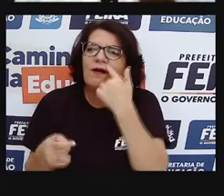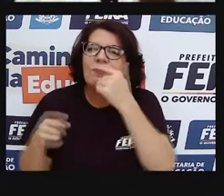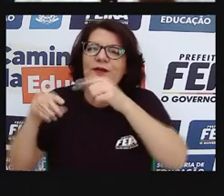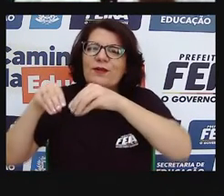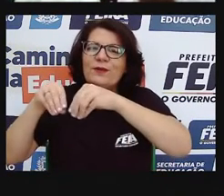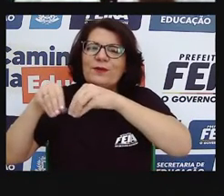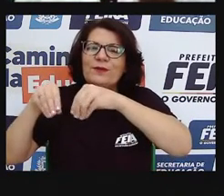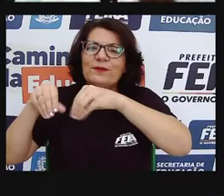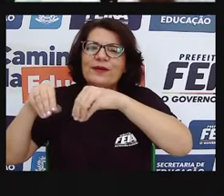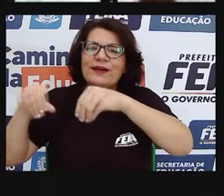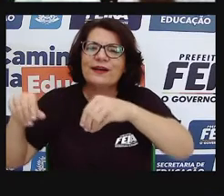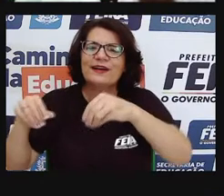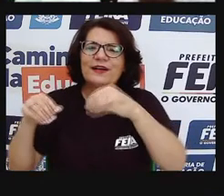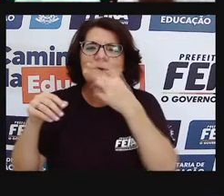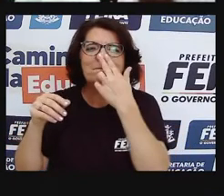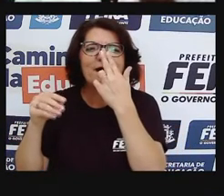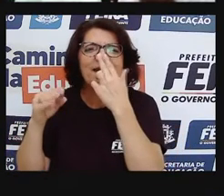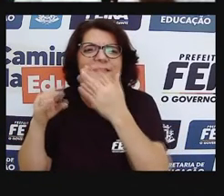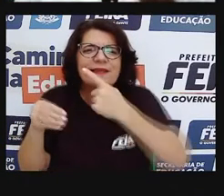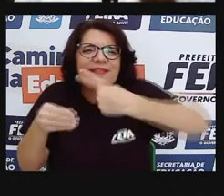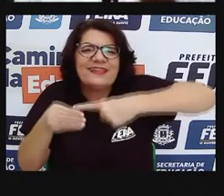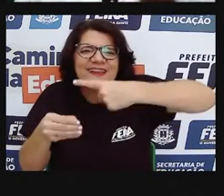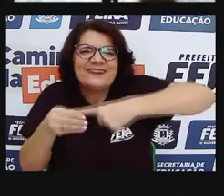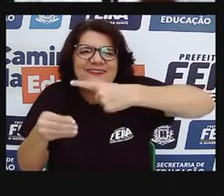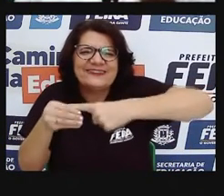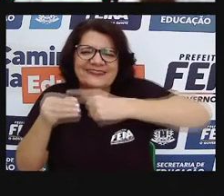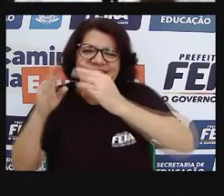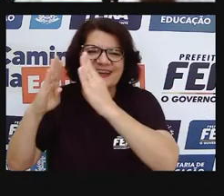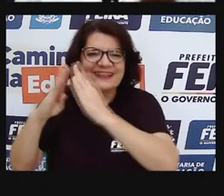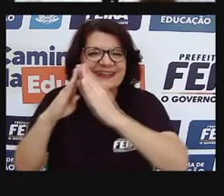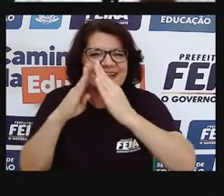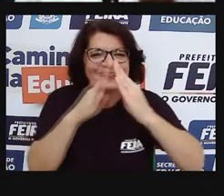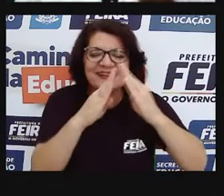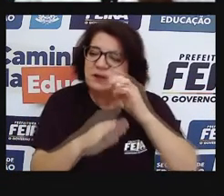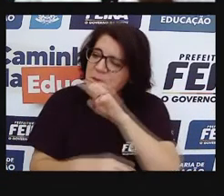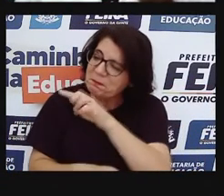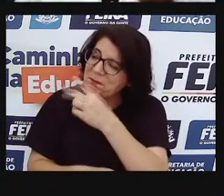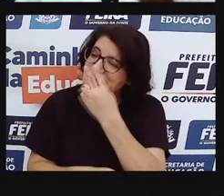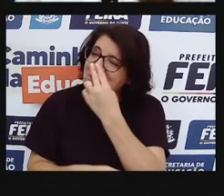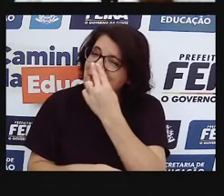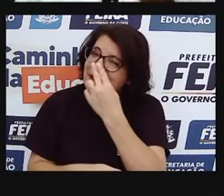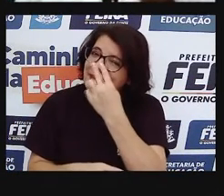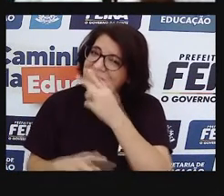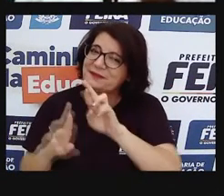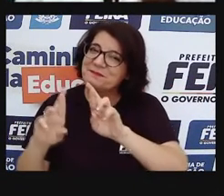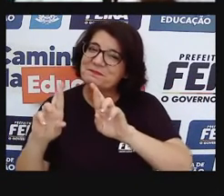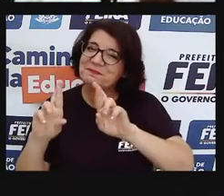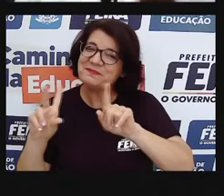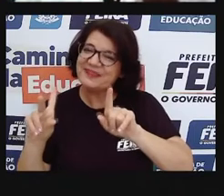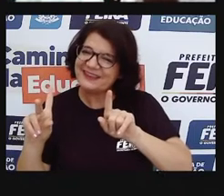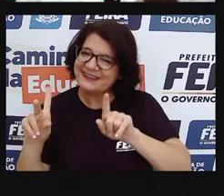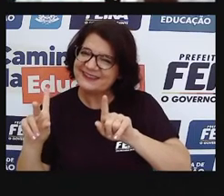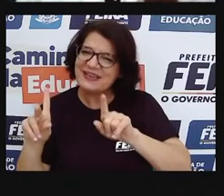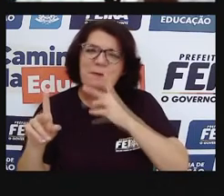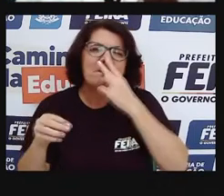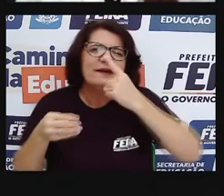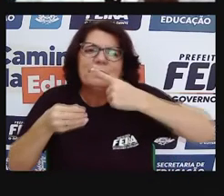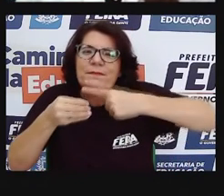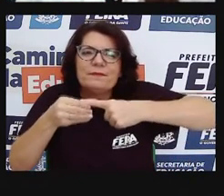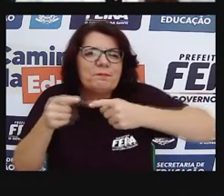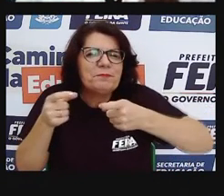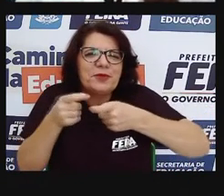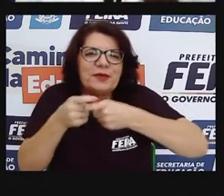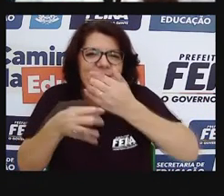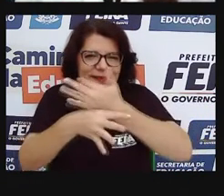uma imagem de um interior, né, de um arraialzinho, de um local pequeno, de uma cidadezinha pequena, onde as crianças